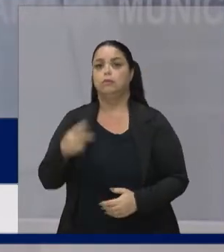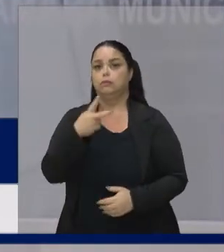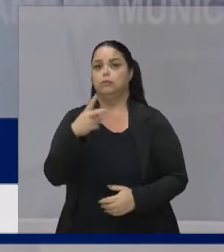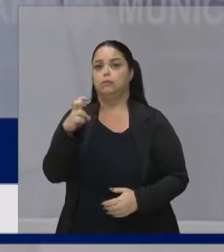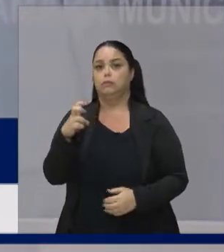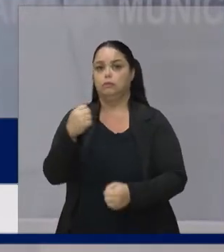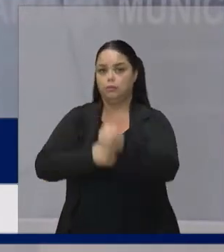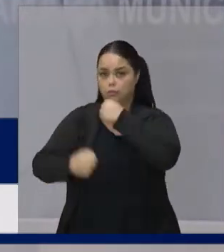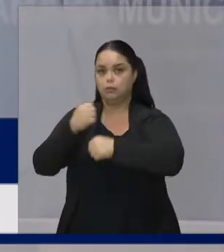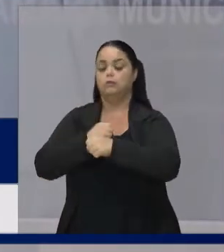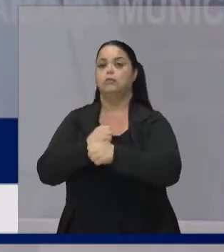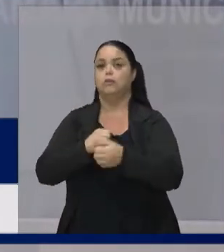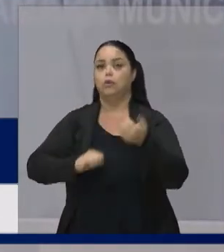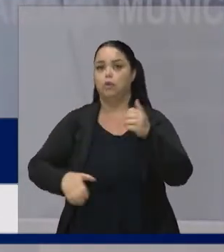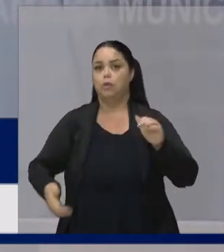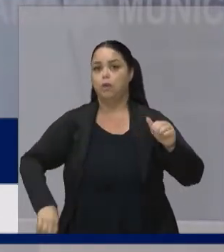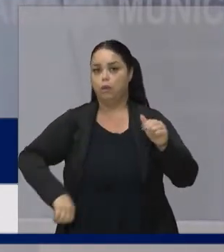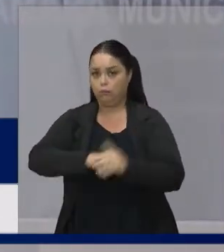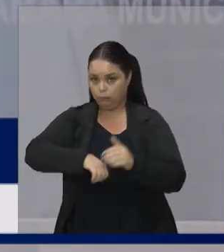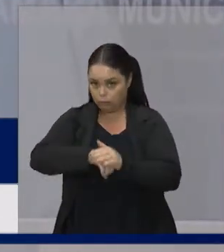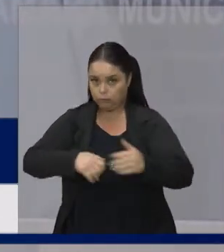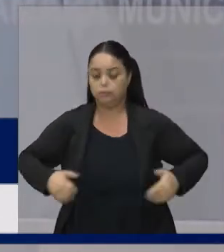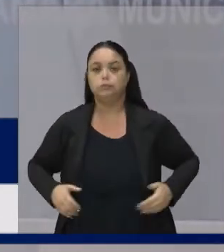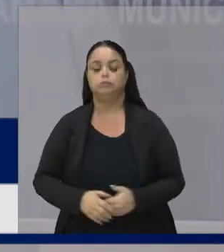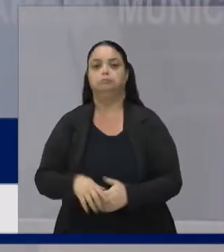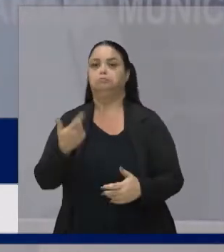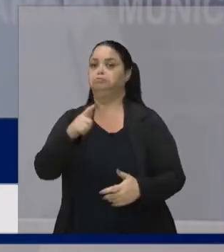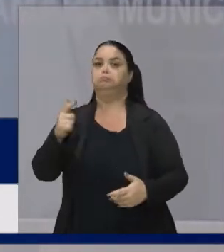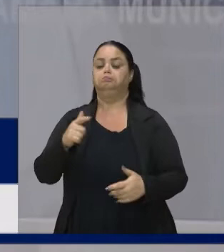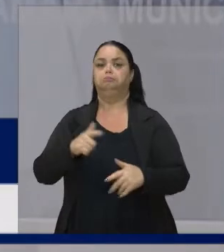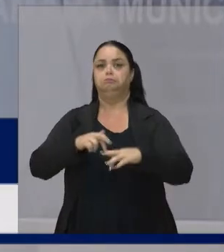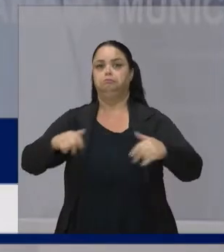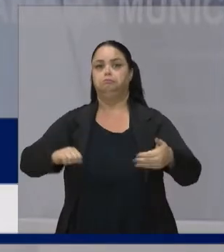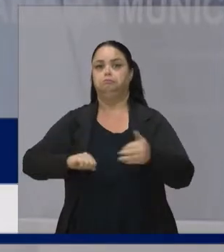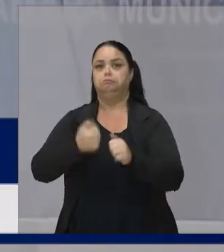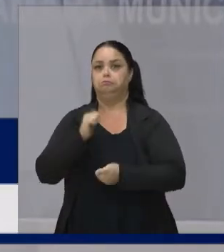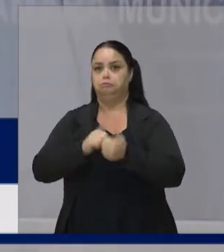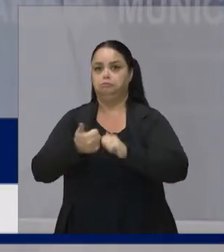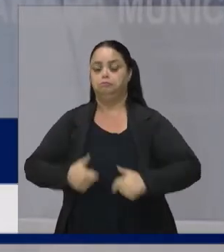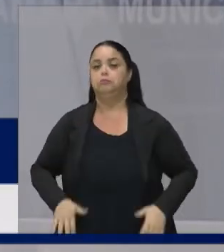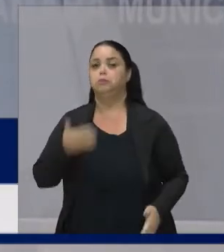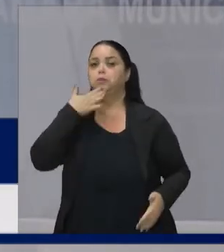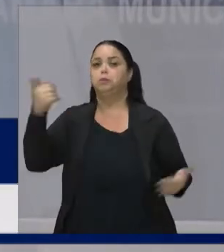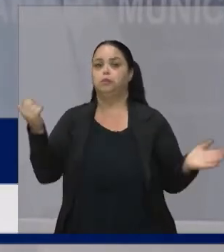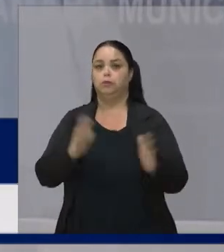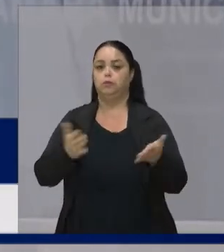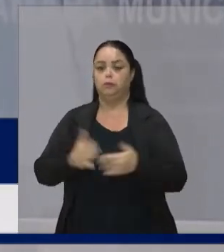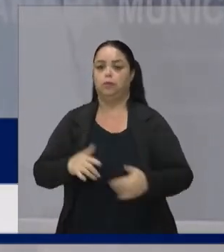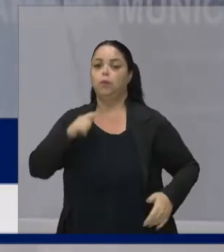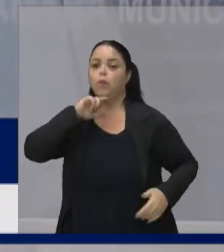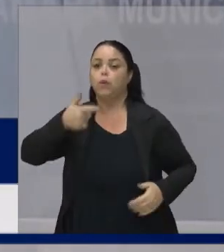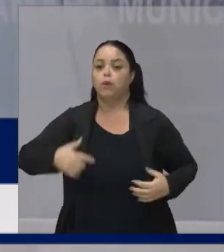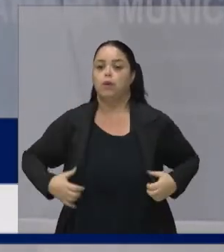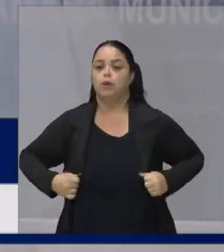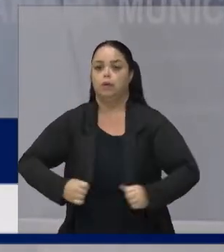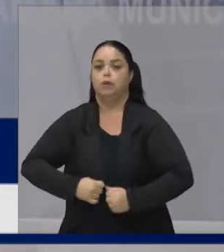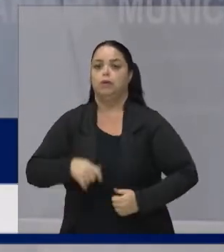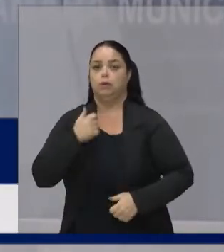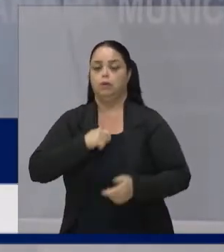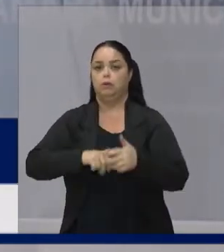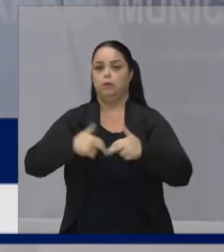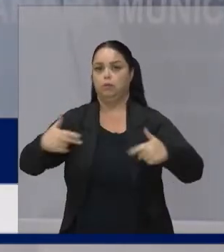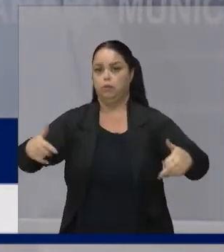Era o que? Futebol Não tinha outro esporte não Agora está melhor já Agora a gente já consegue Ter outros